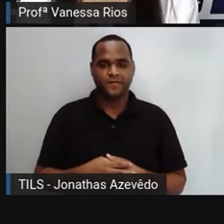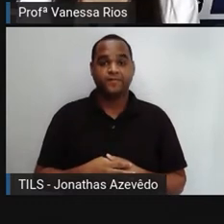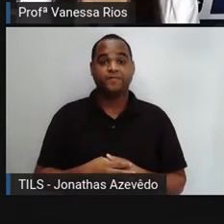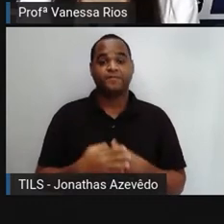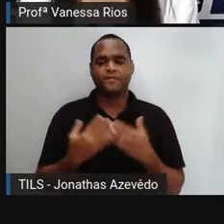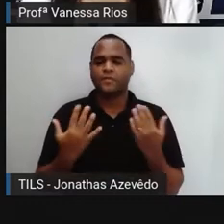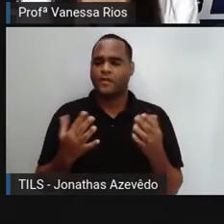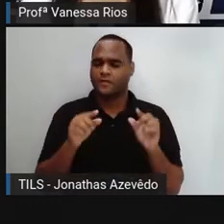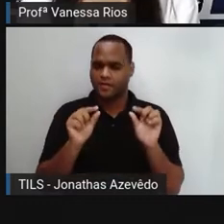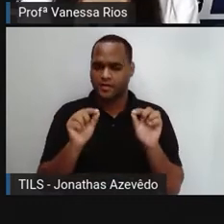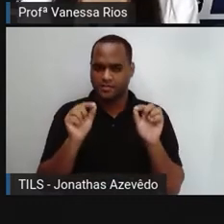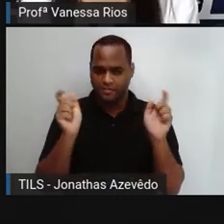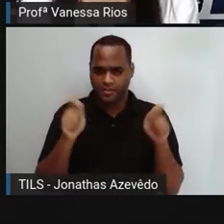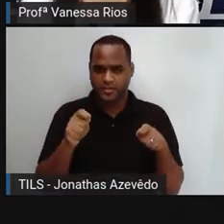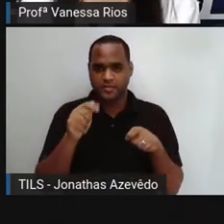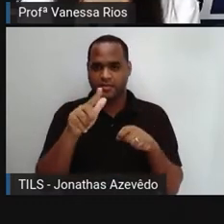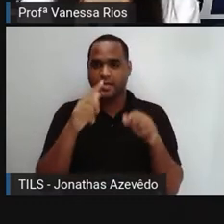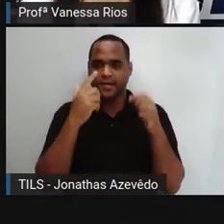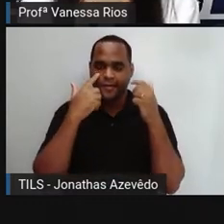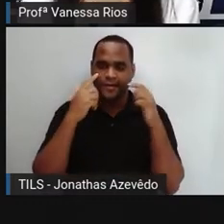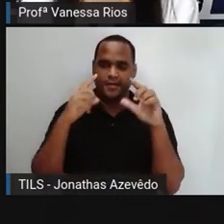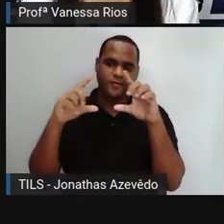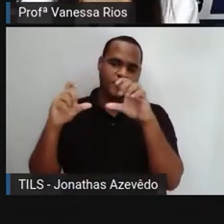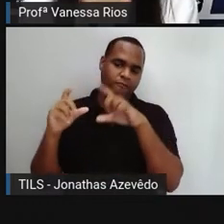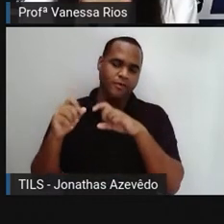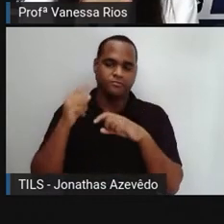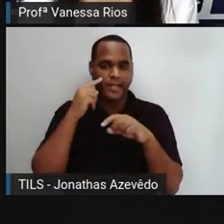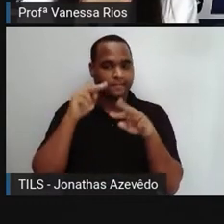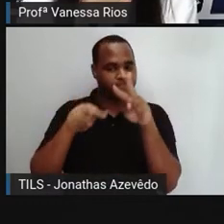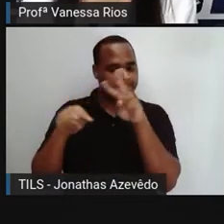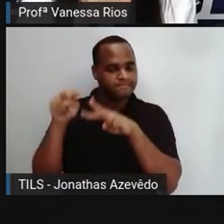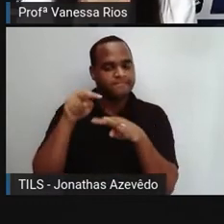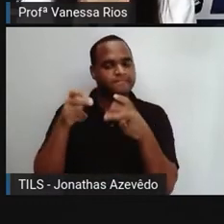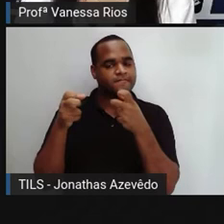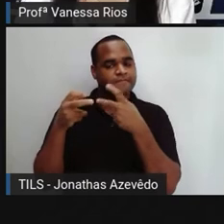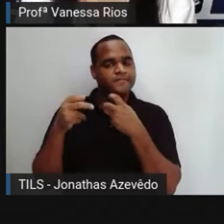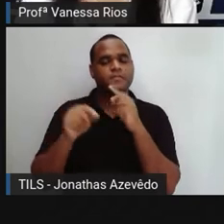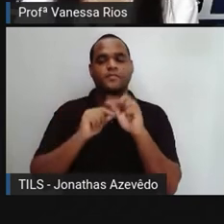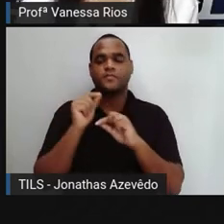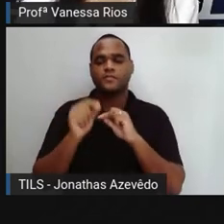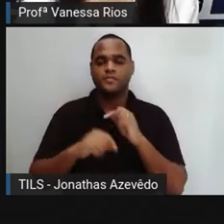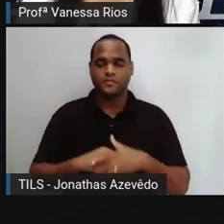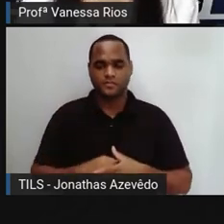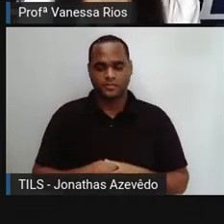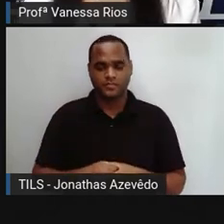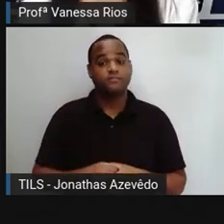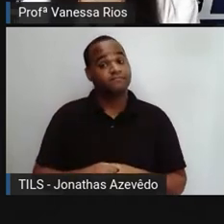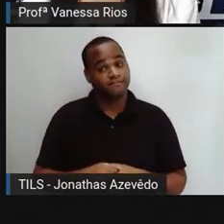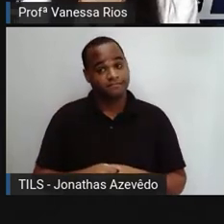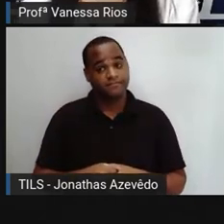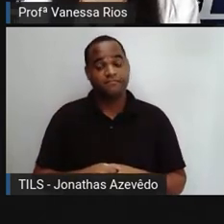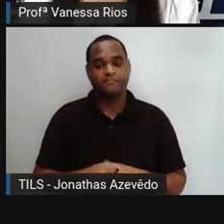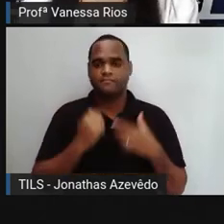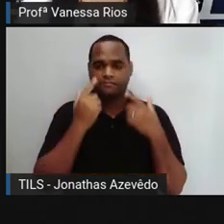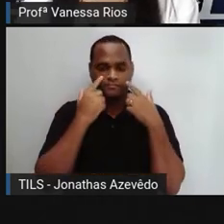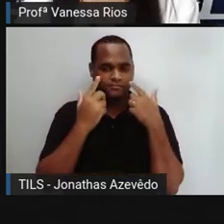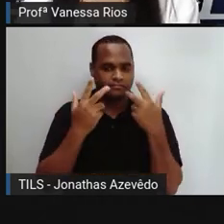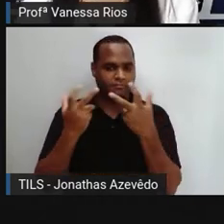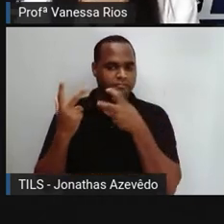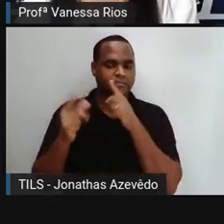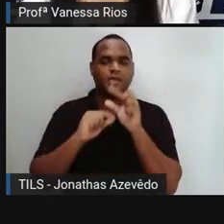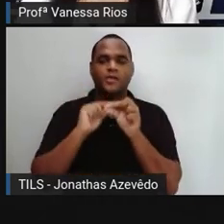E aí o que é que você pode observar nas fotografias? Então a gente pode observar as